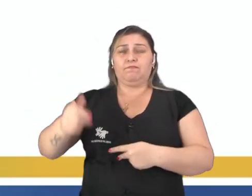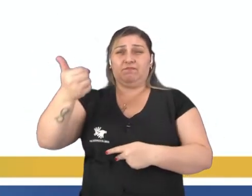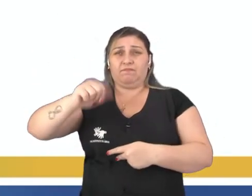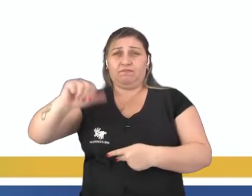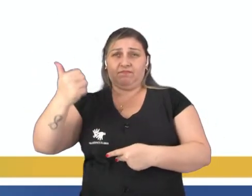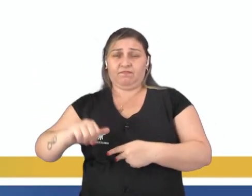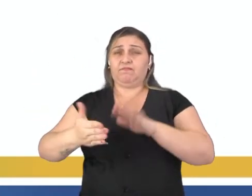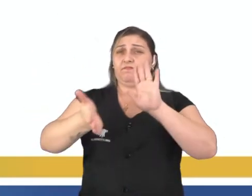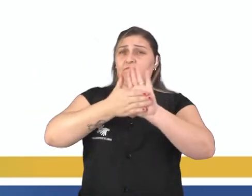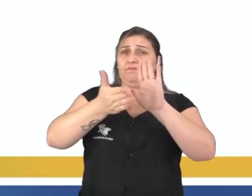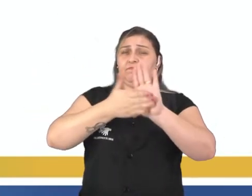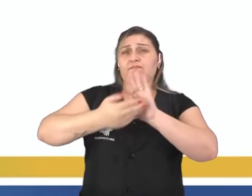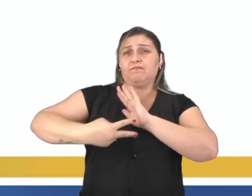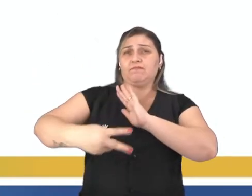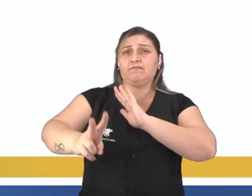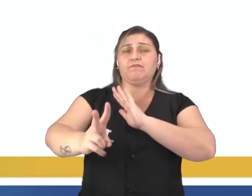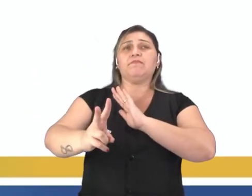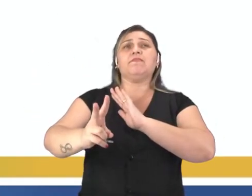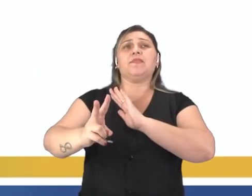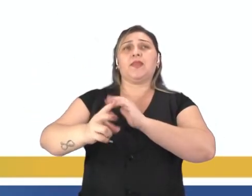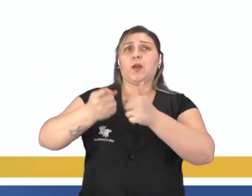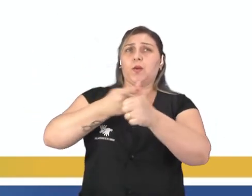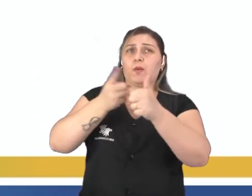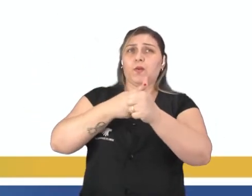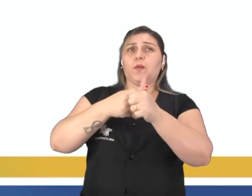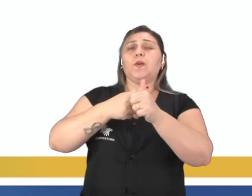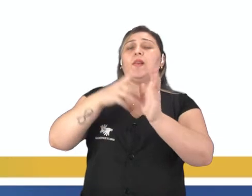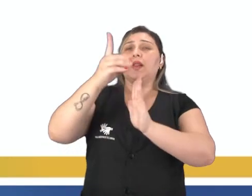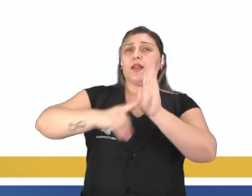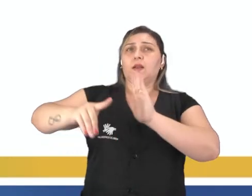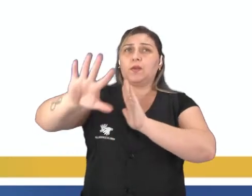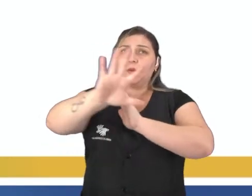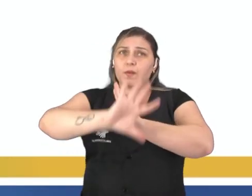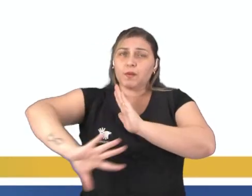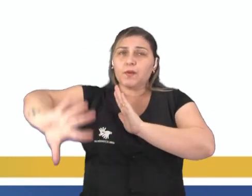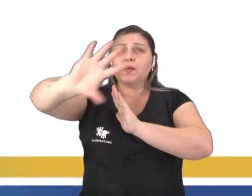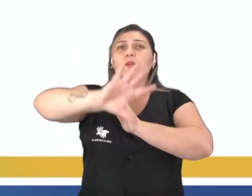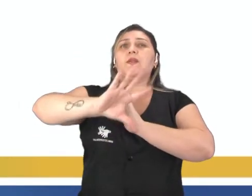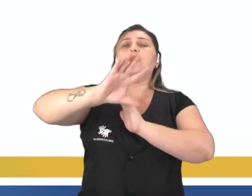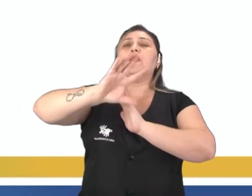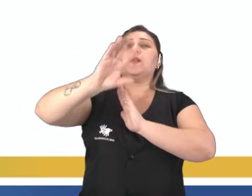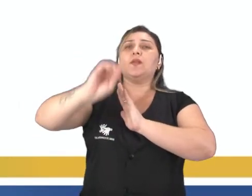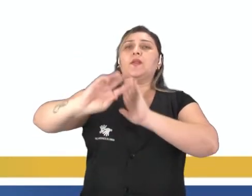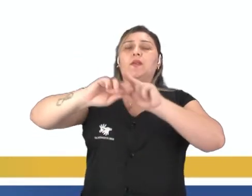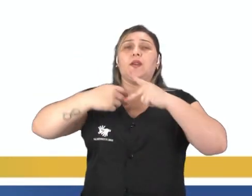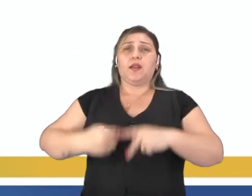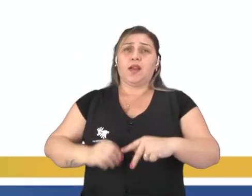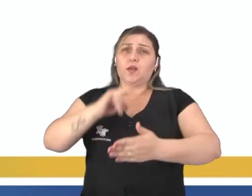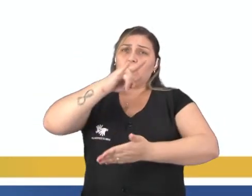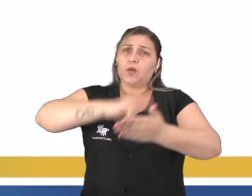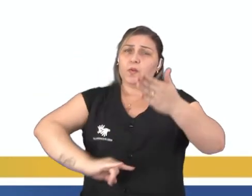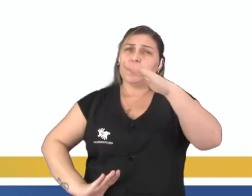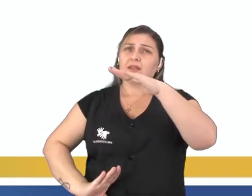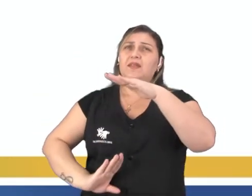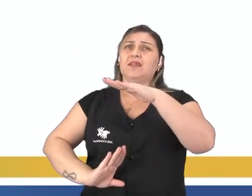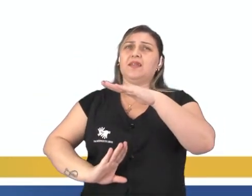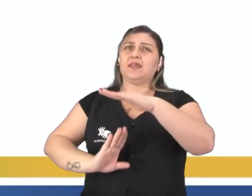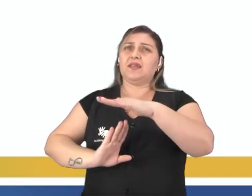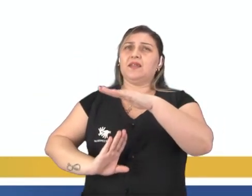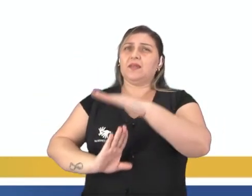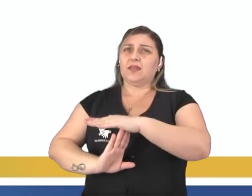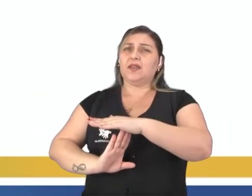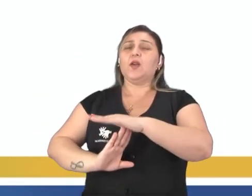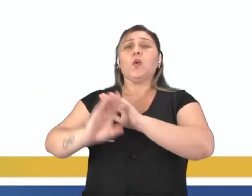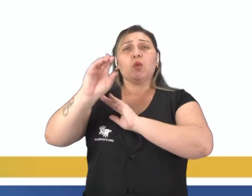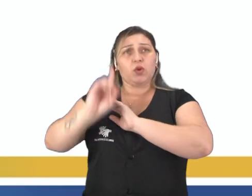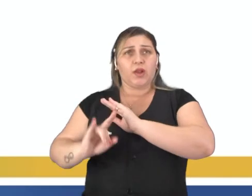proposições a seguir. 1. A Declaração Universal dos Direitos Humanos é um documento que delimita os direitos fundamentais do ser humano.